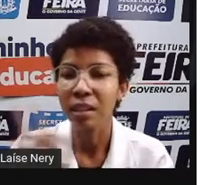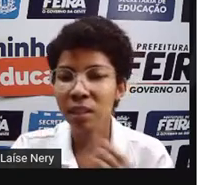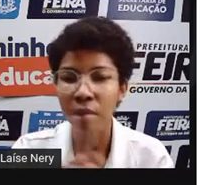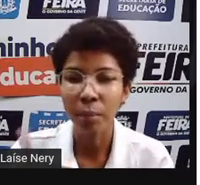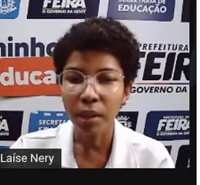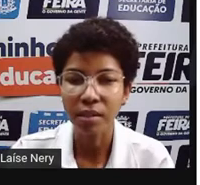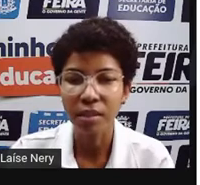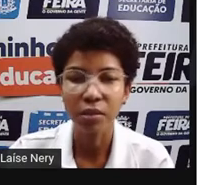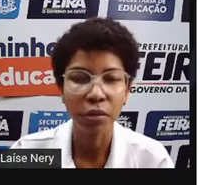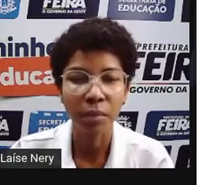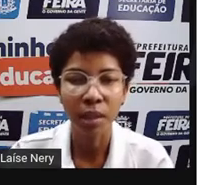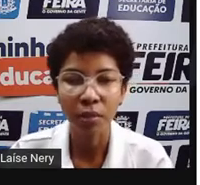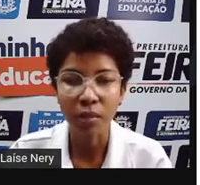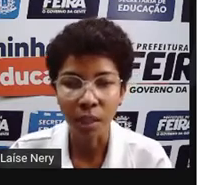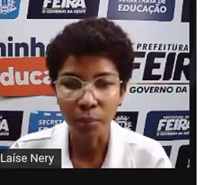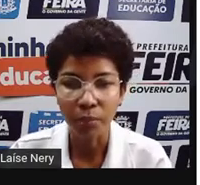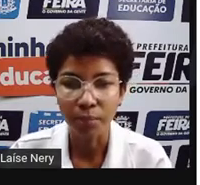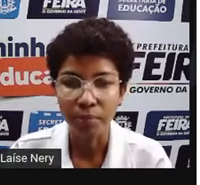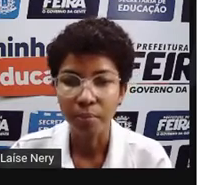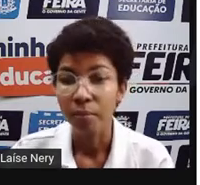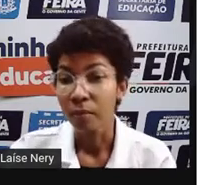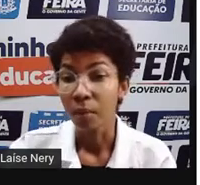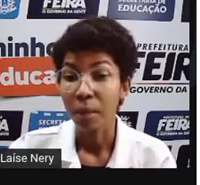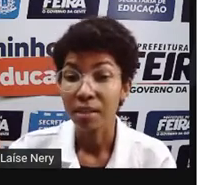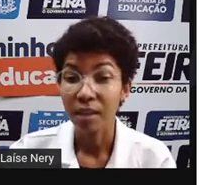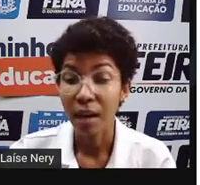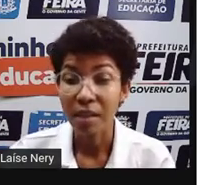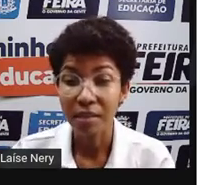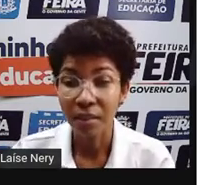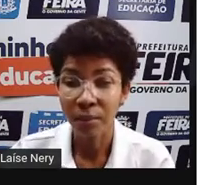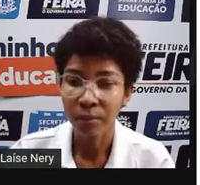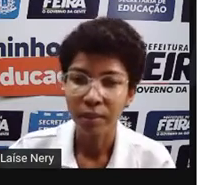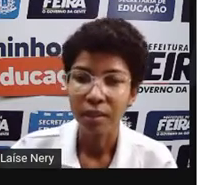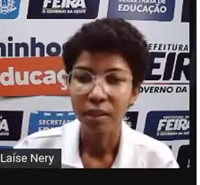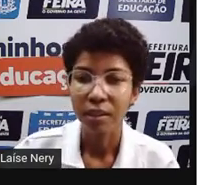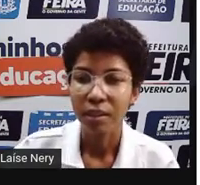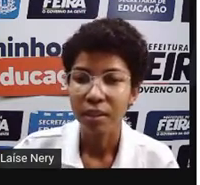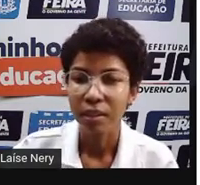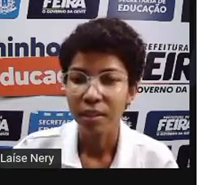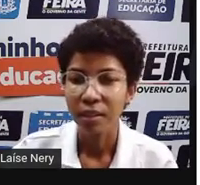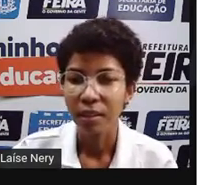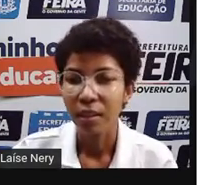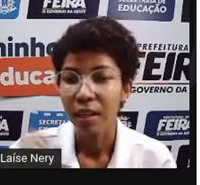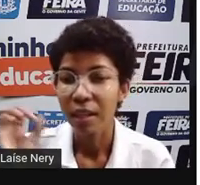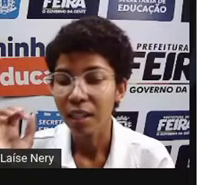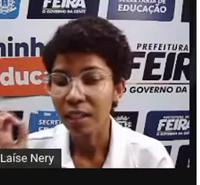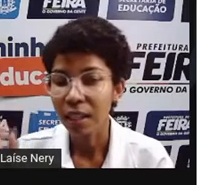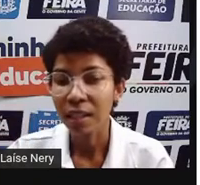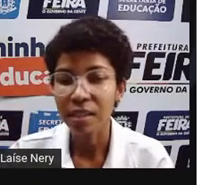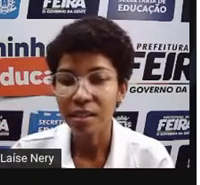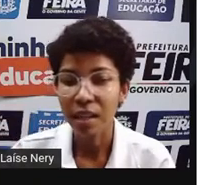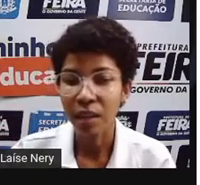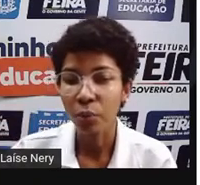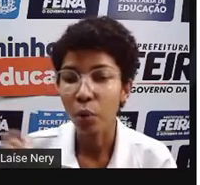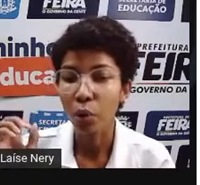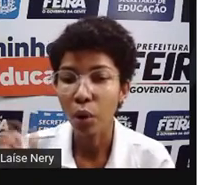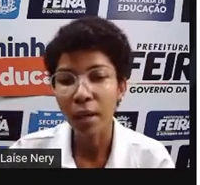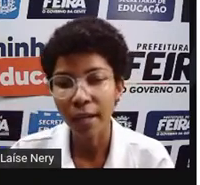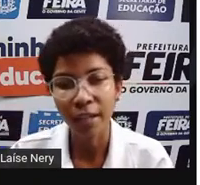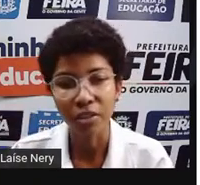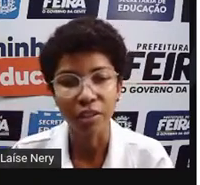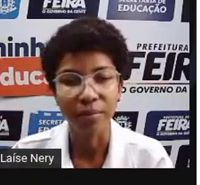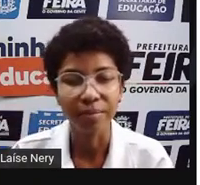que não é preciso dominar o tempo, mas a razão e que é necessário